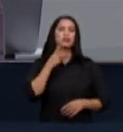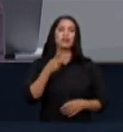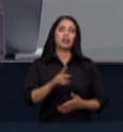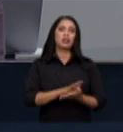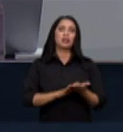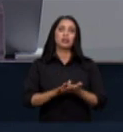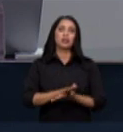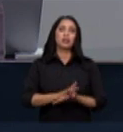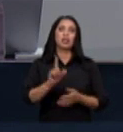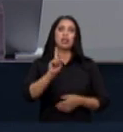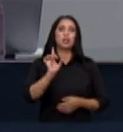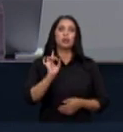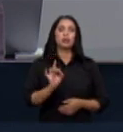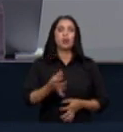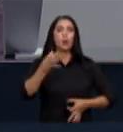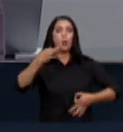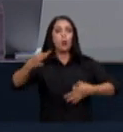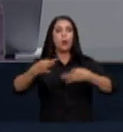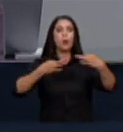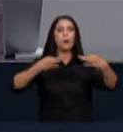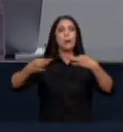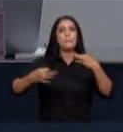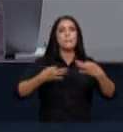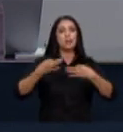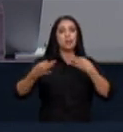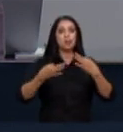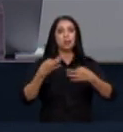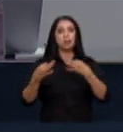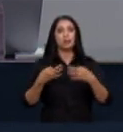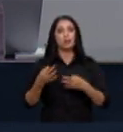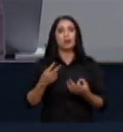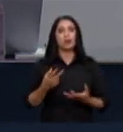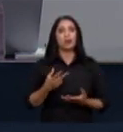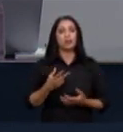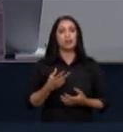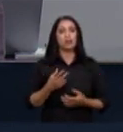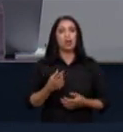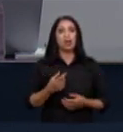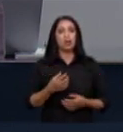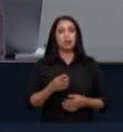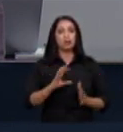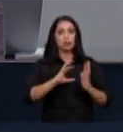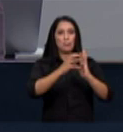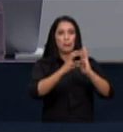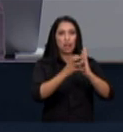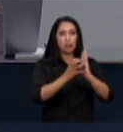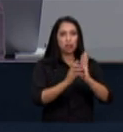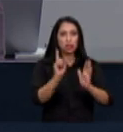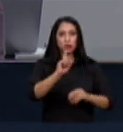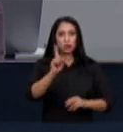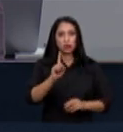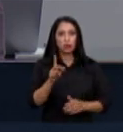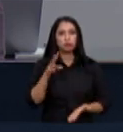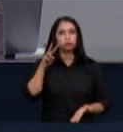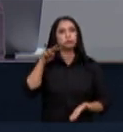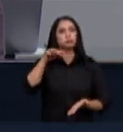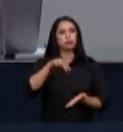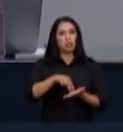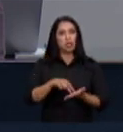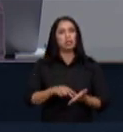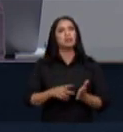não são opiniões nem manifestações ideológicas são fatos como disse